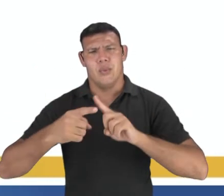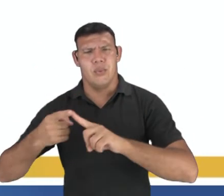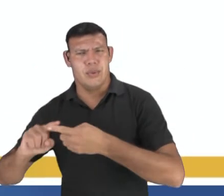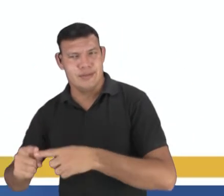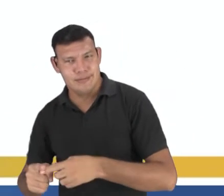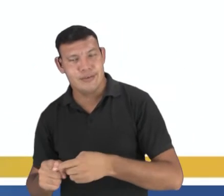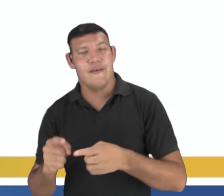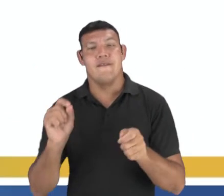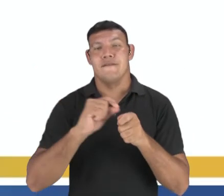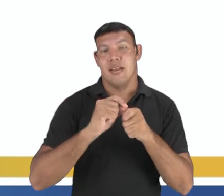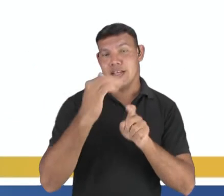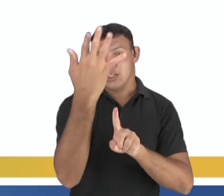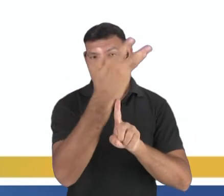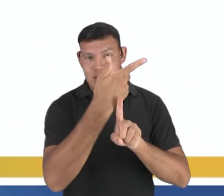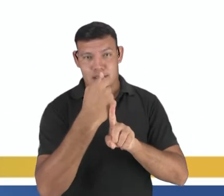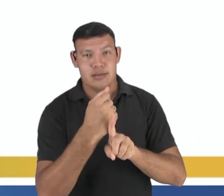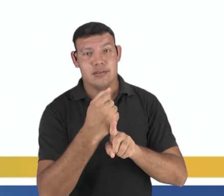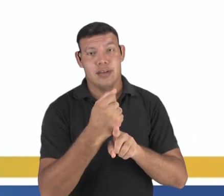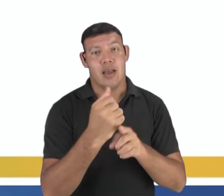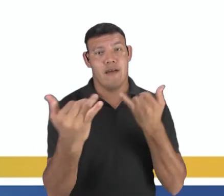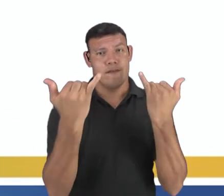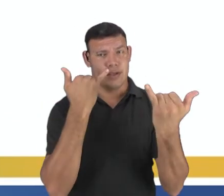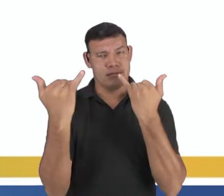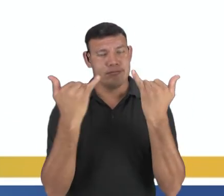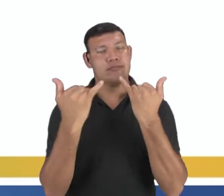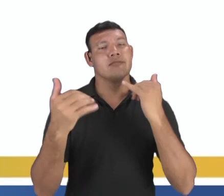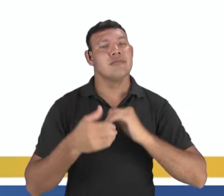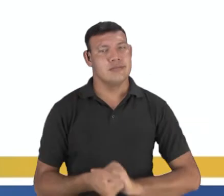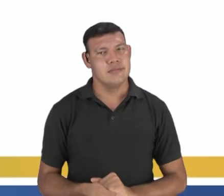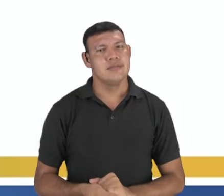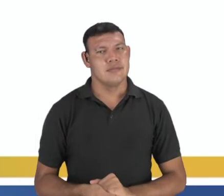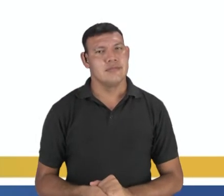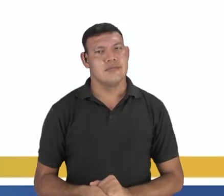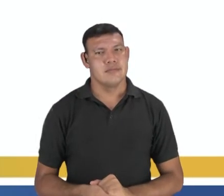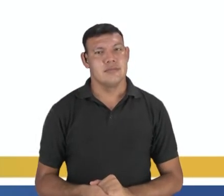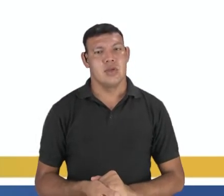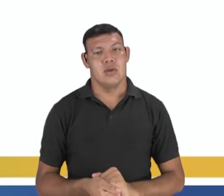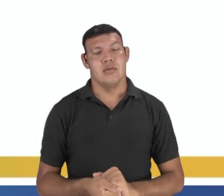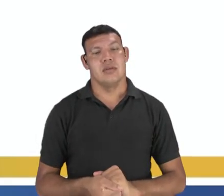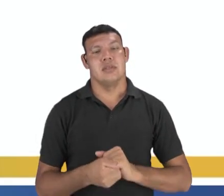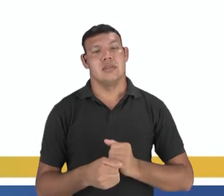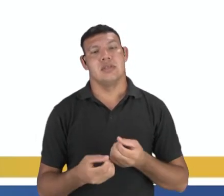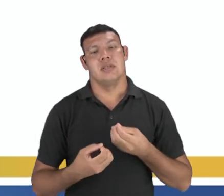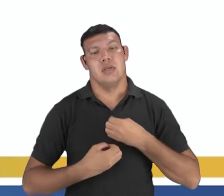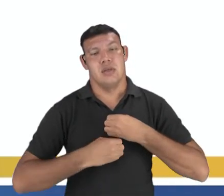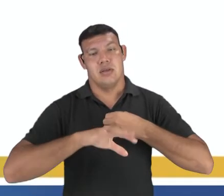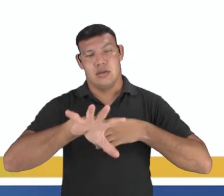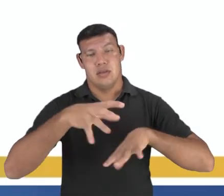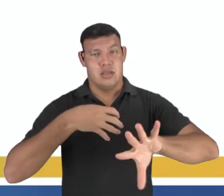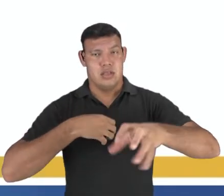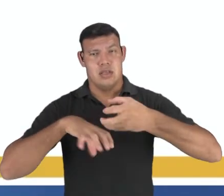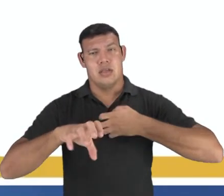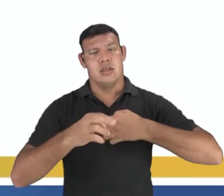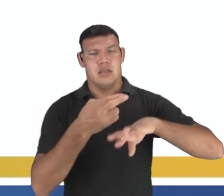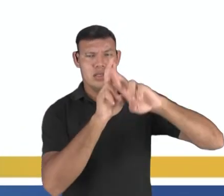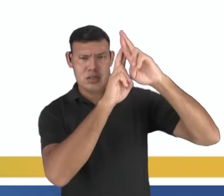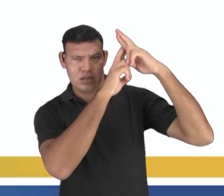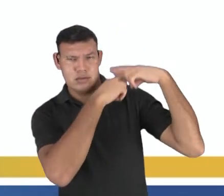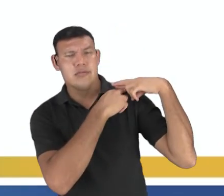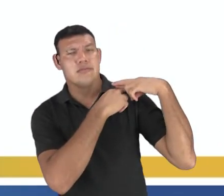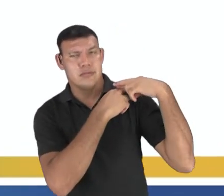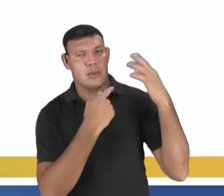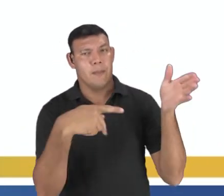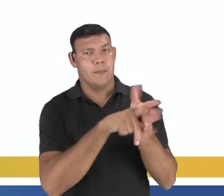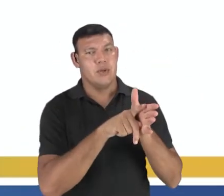mais opções materiais de se criar a arte a mensagem ainda a ser transmitida